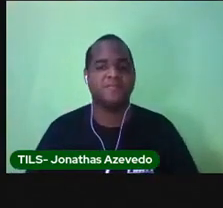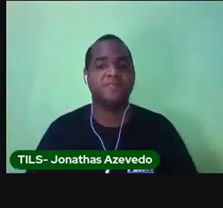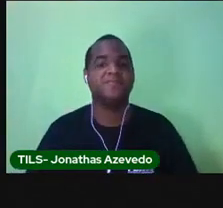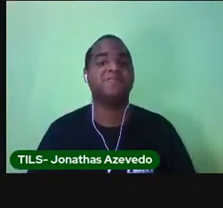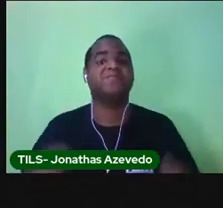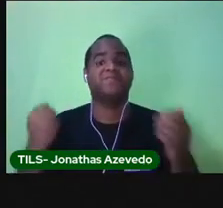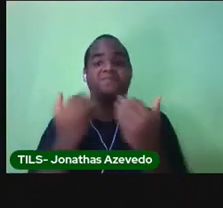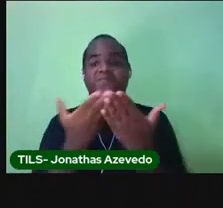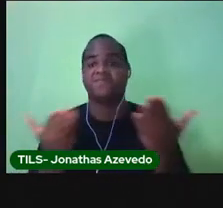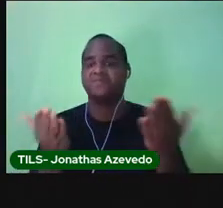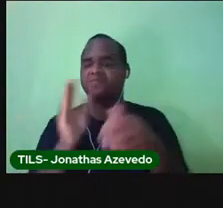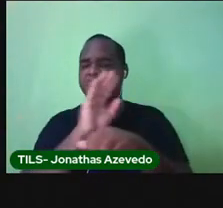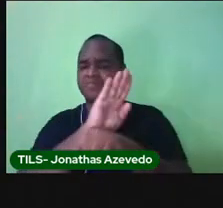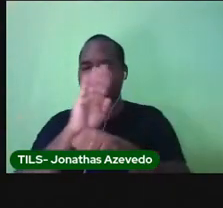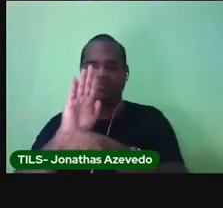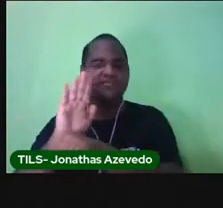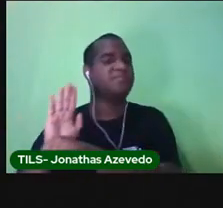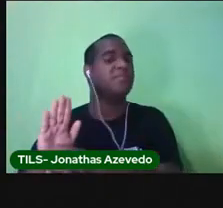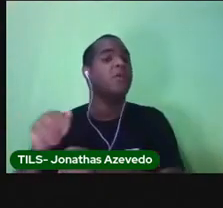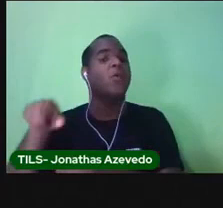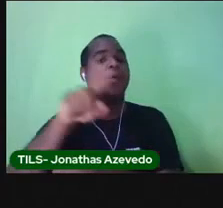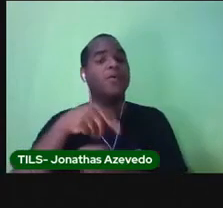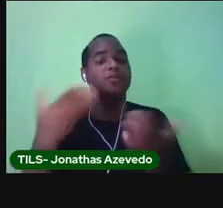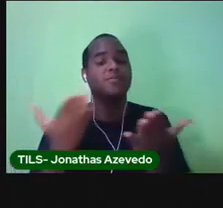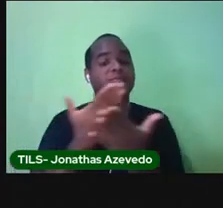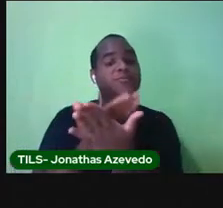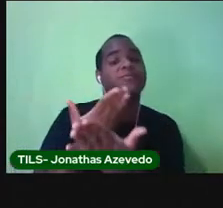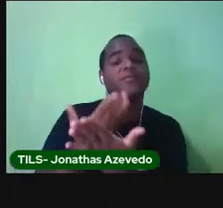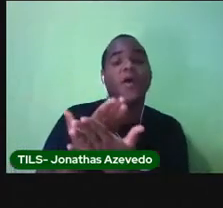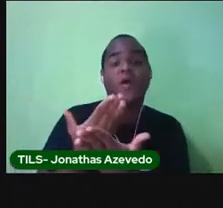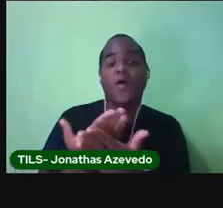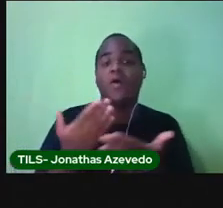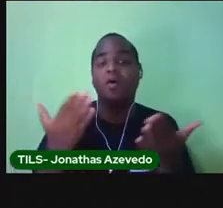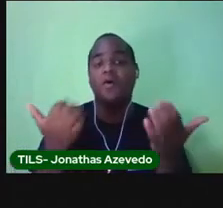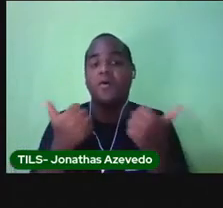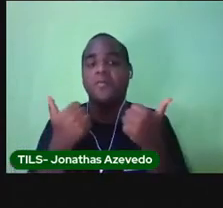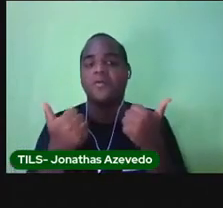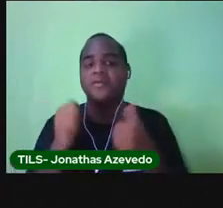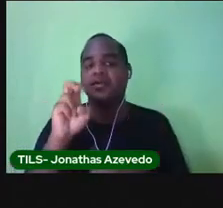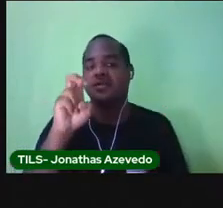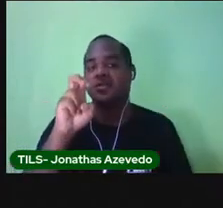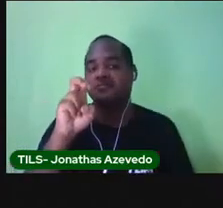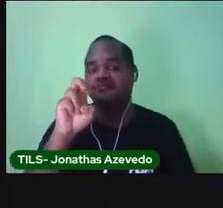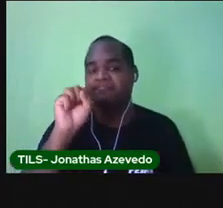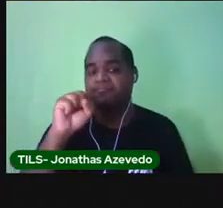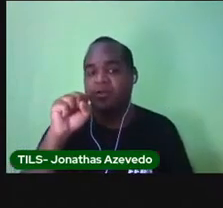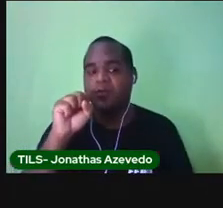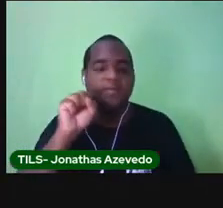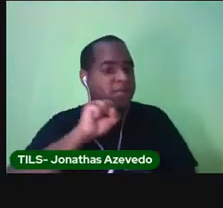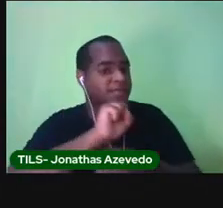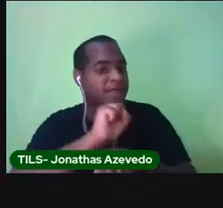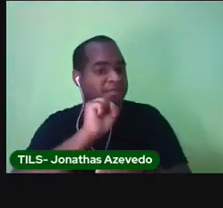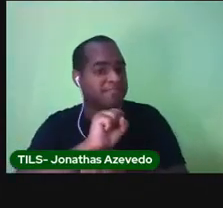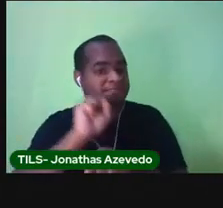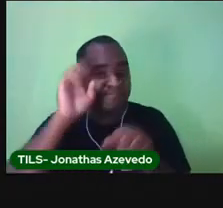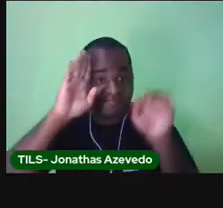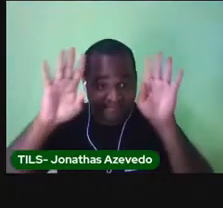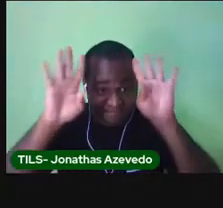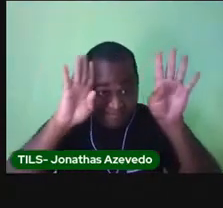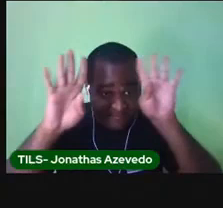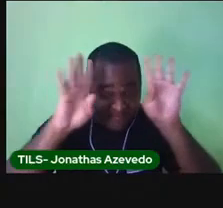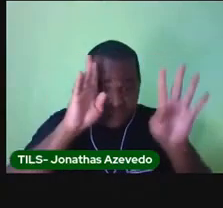Quantos tipos de bairros nós estudamos hoje? Vou dar cinco segundos para você pensar. Se souber,